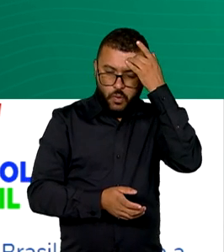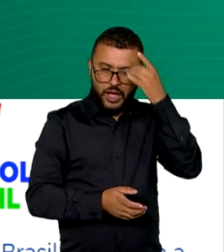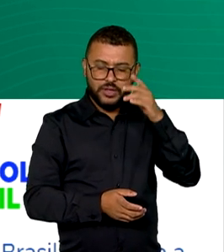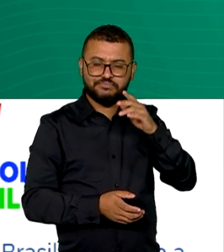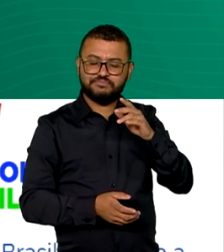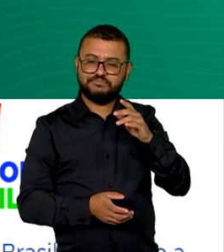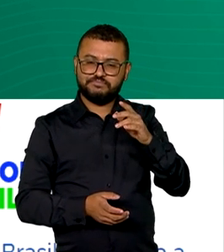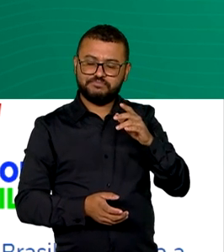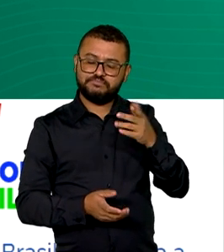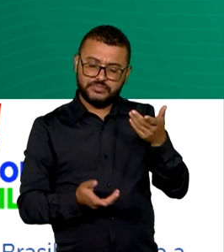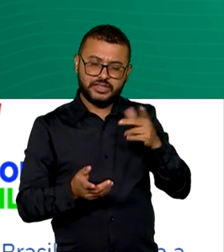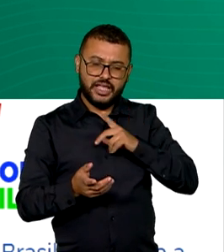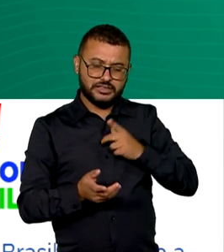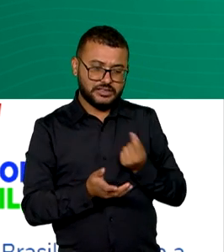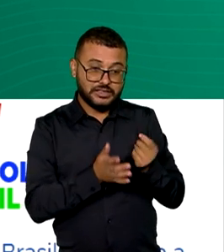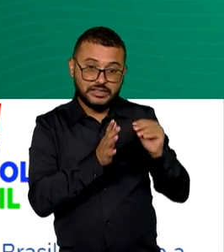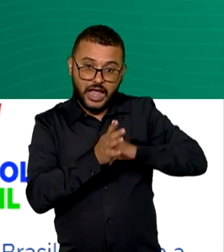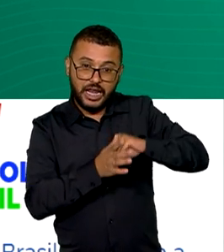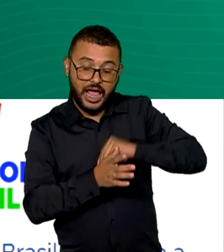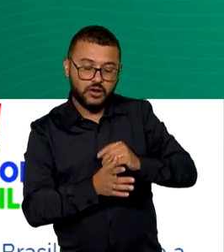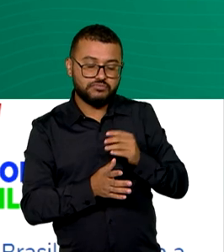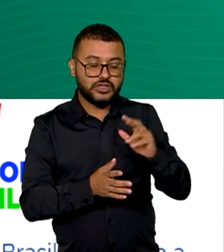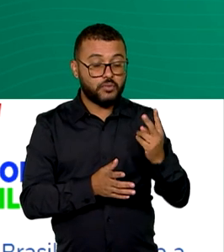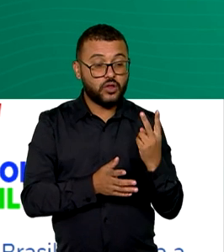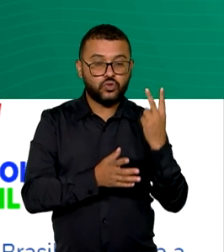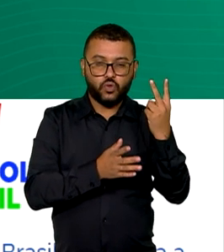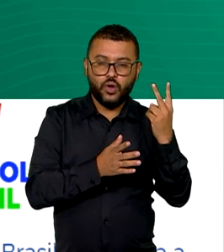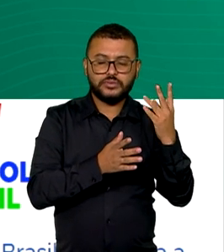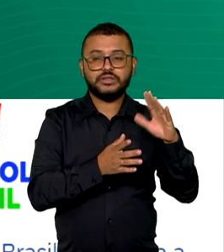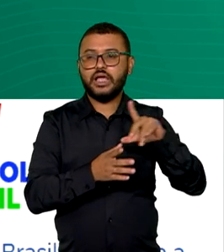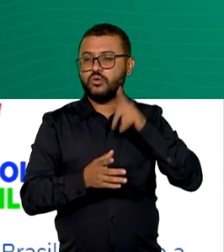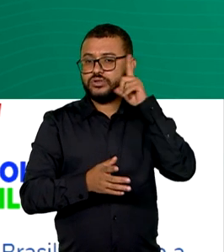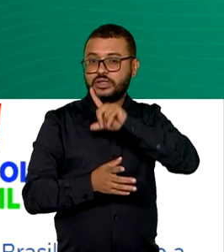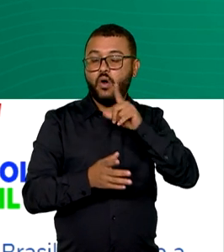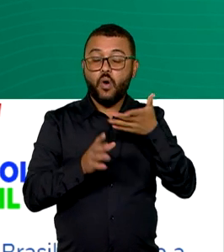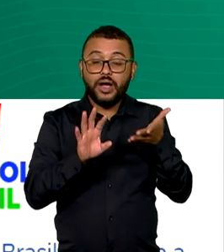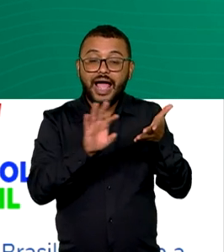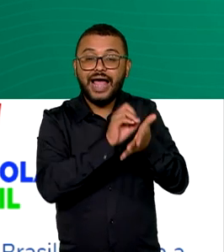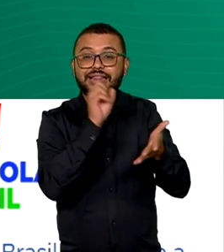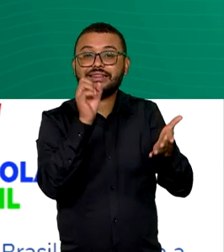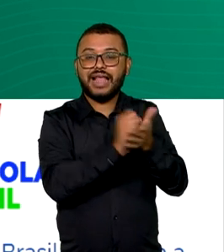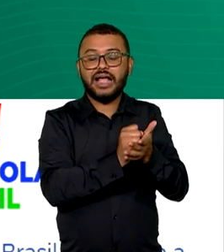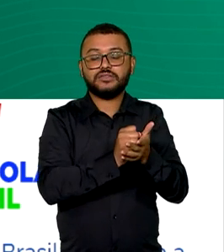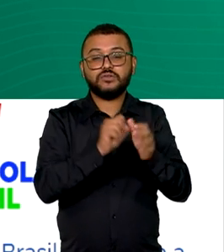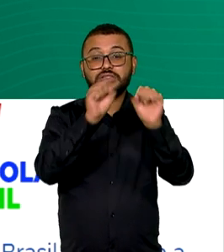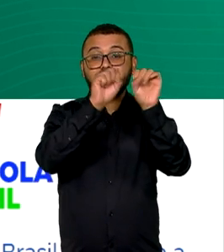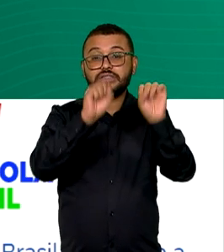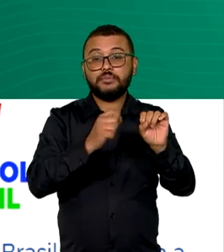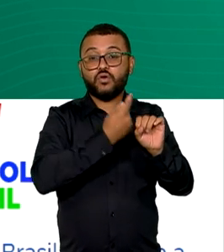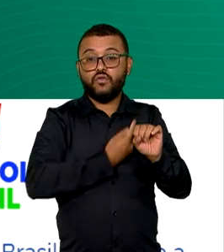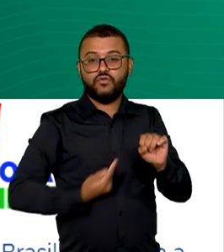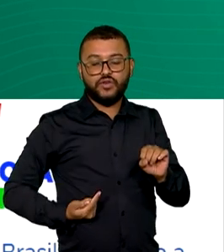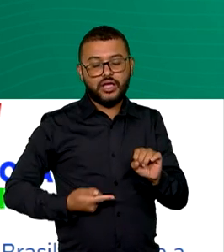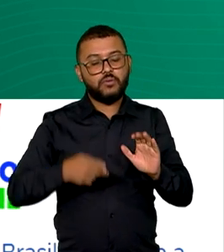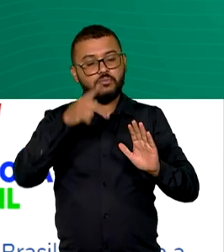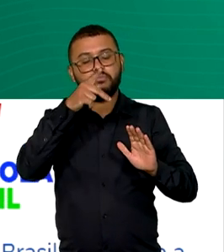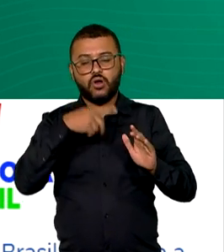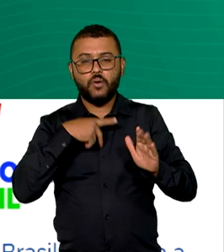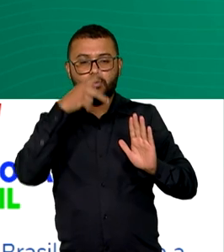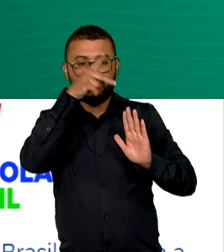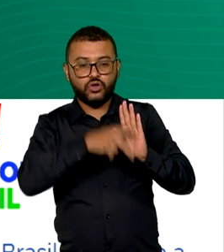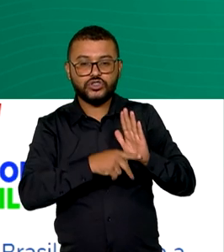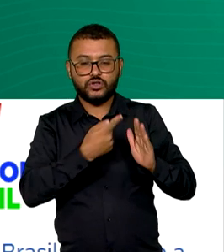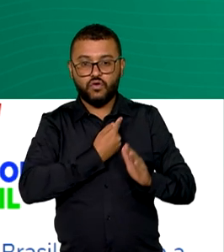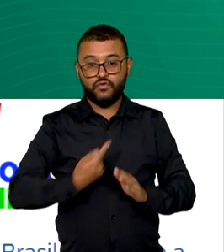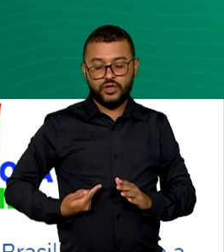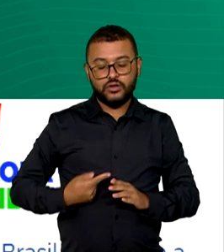renda bruta mensal de até dois salários mínimos ou inscritos no Cadastro Único para Programas Sociais